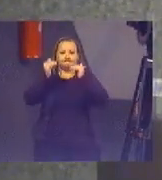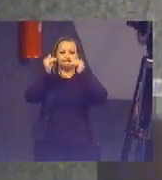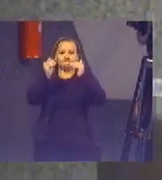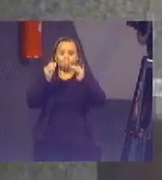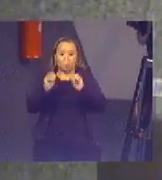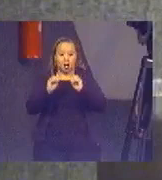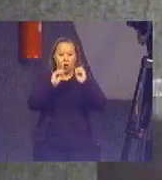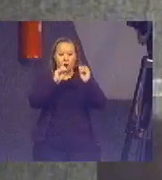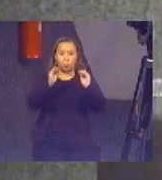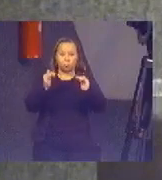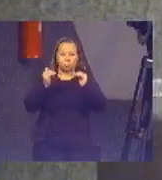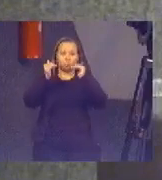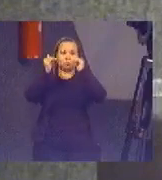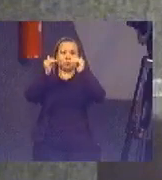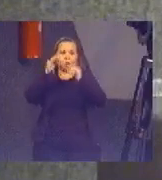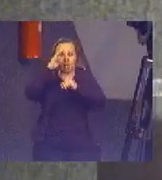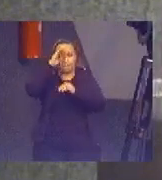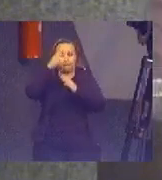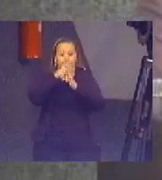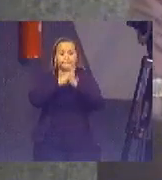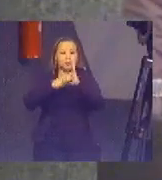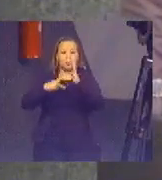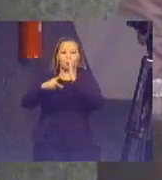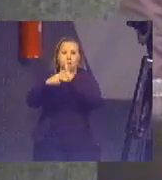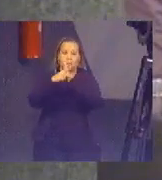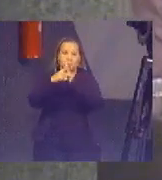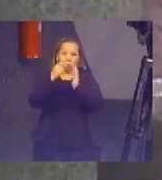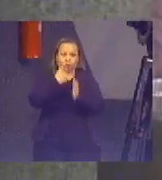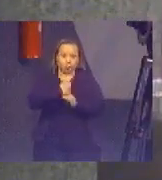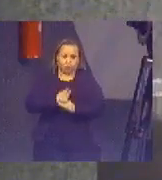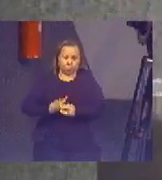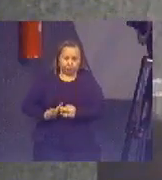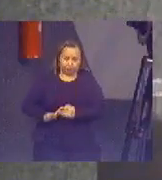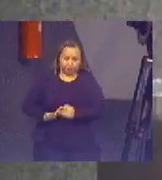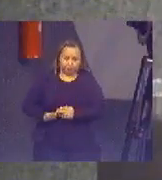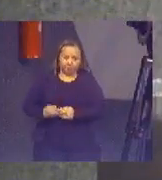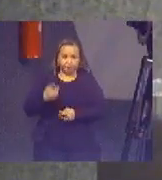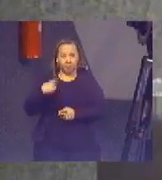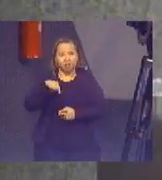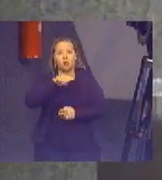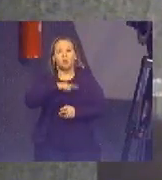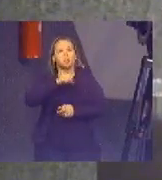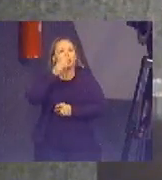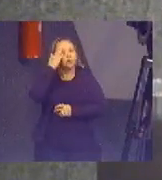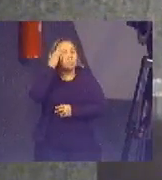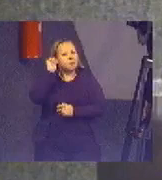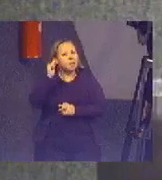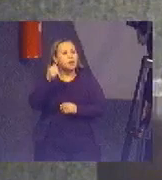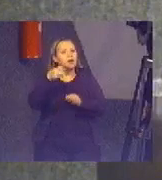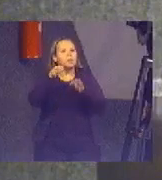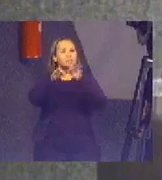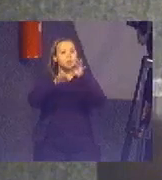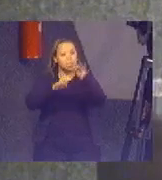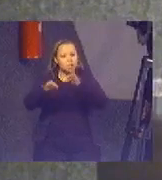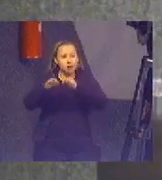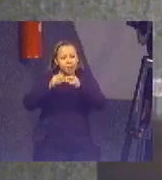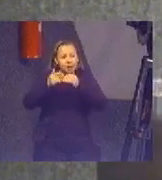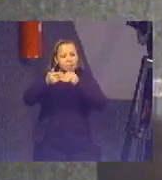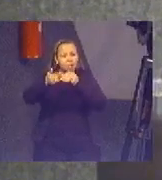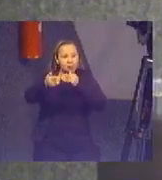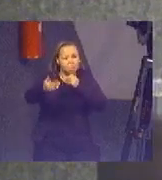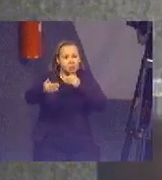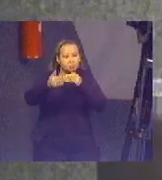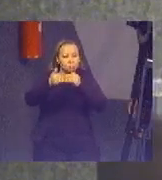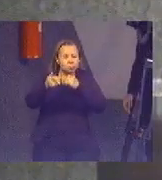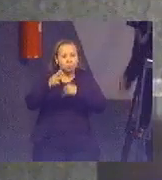integrada de governo. A gente sabe que um planejamento de longo prazo que existe hoje no